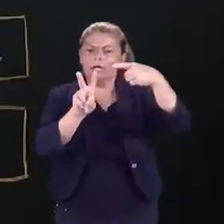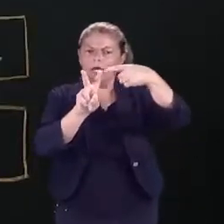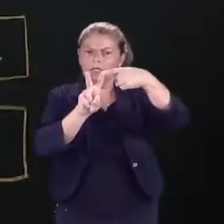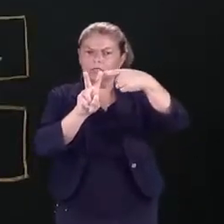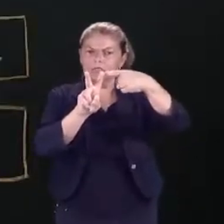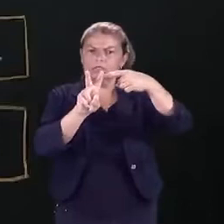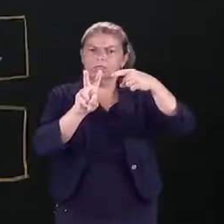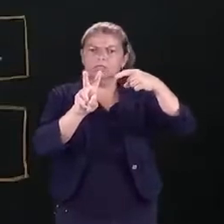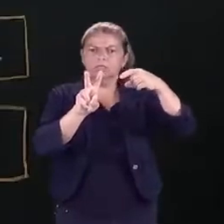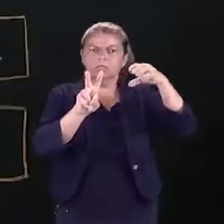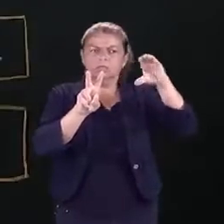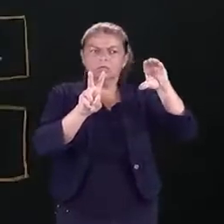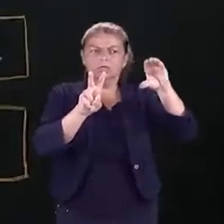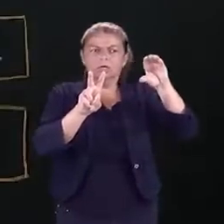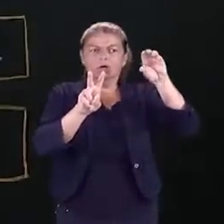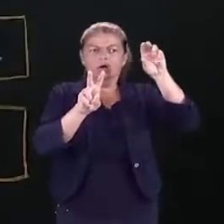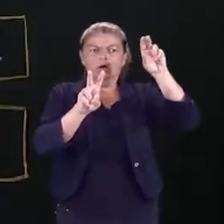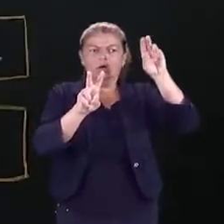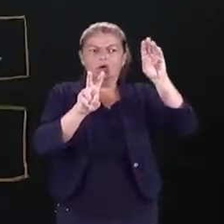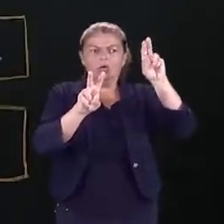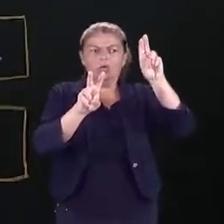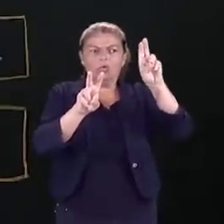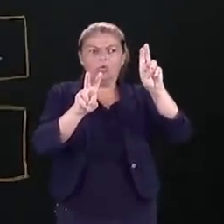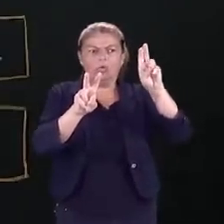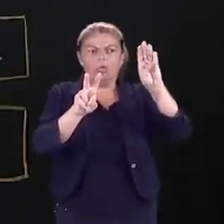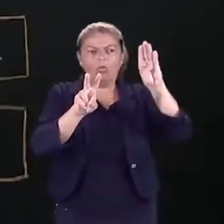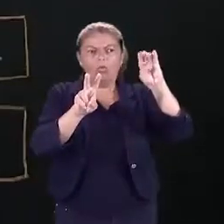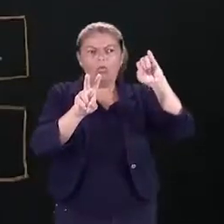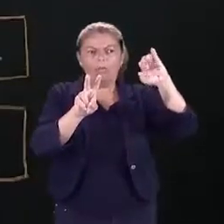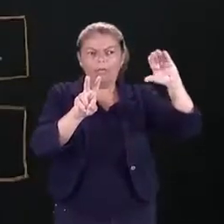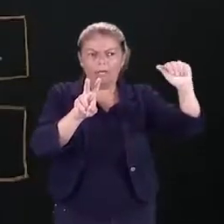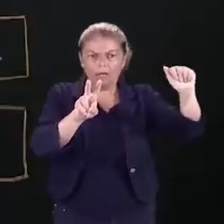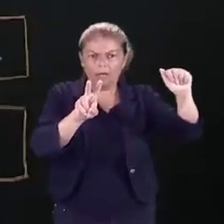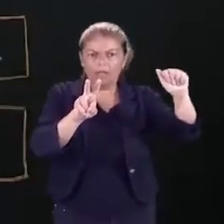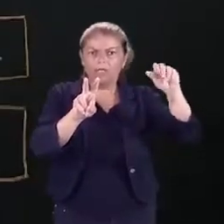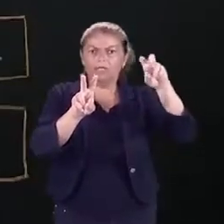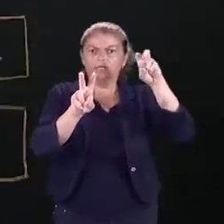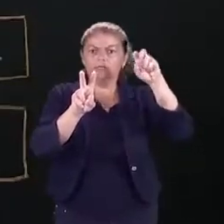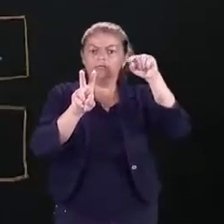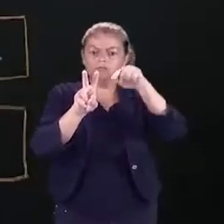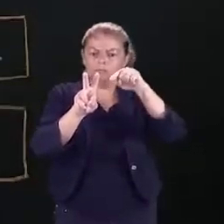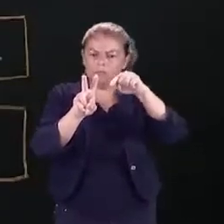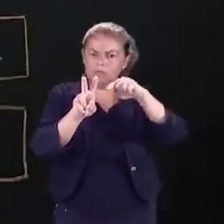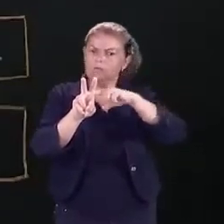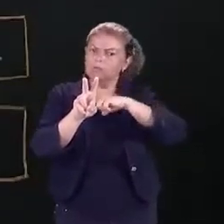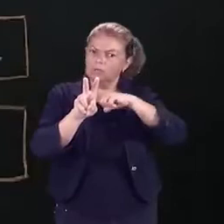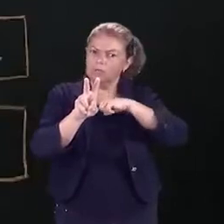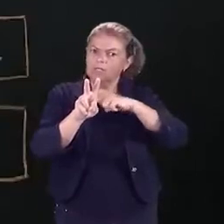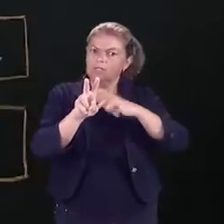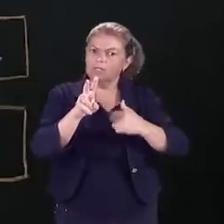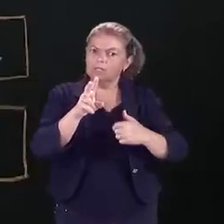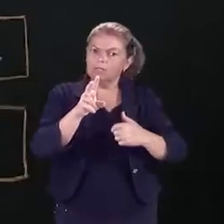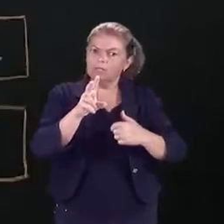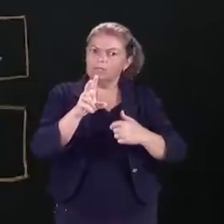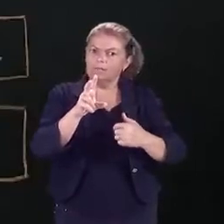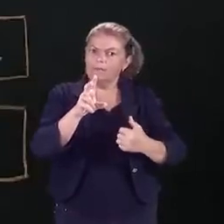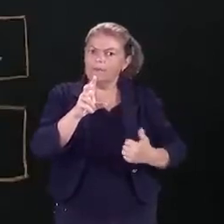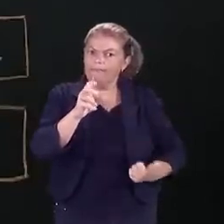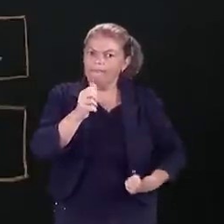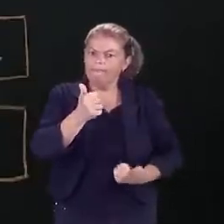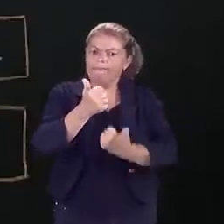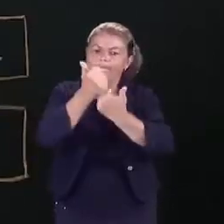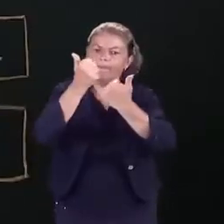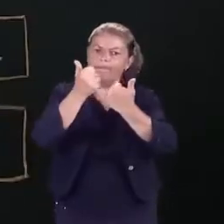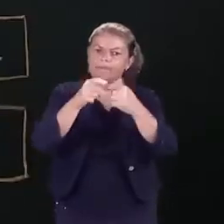5. Então, analisem que essa raiz, ela ainda depende do seu índice. Aqui, se a raiz é quadrada,